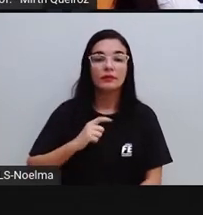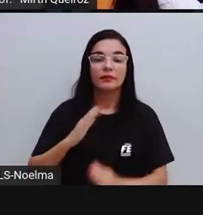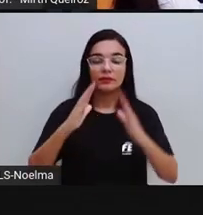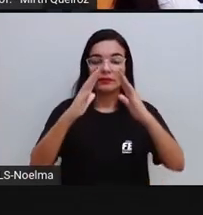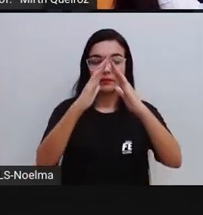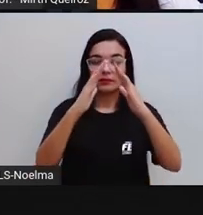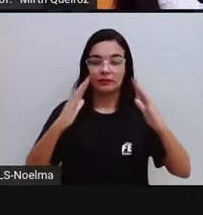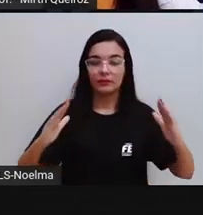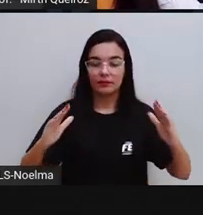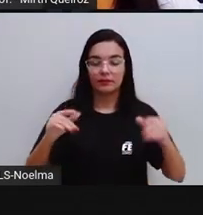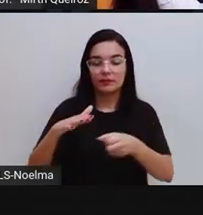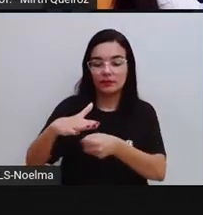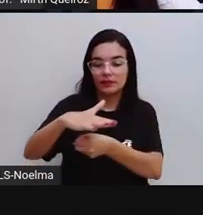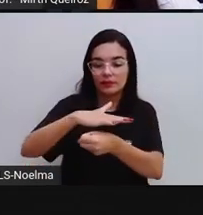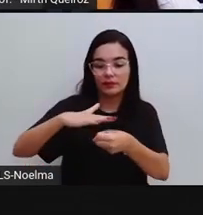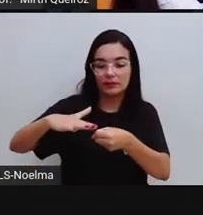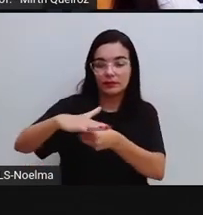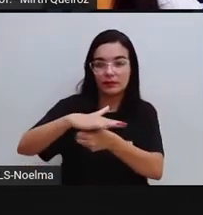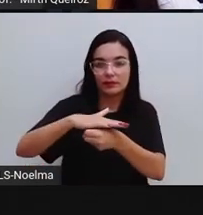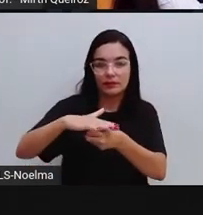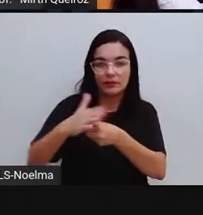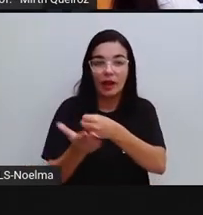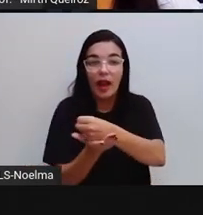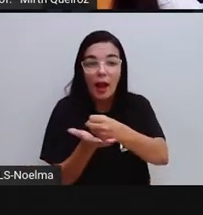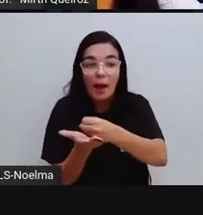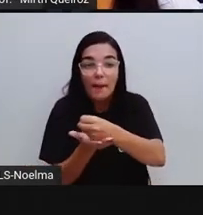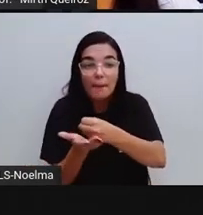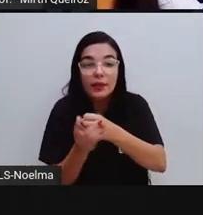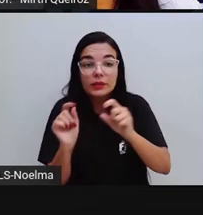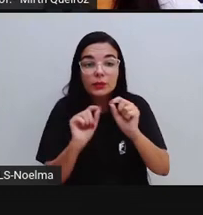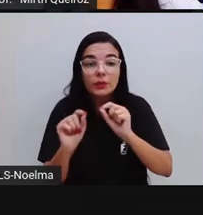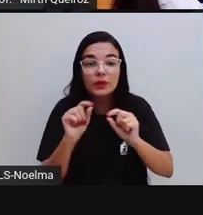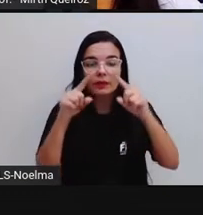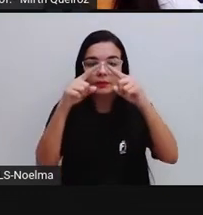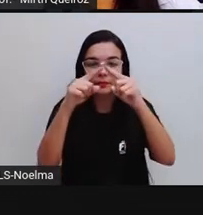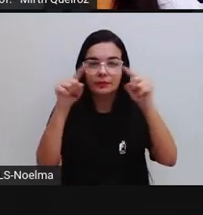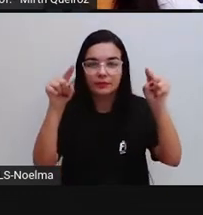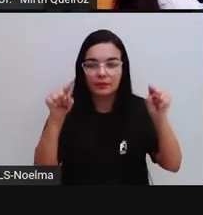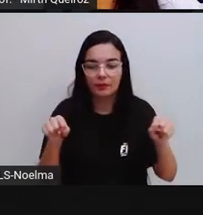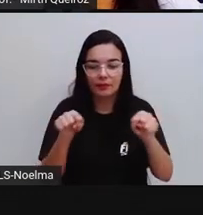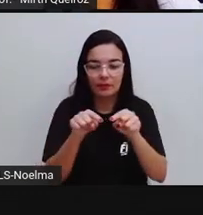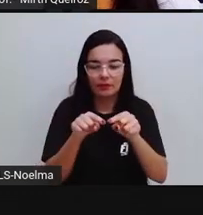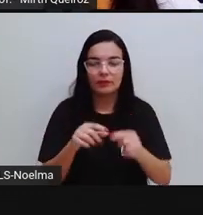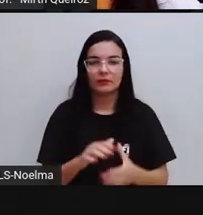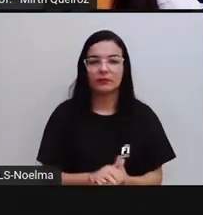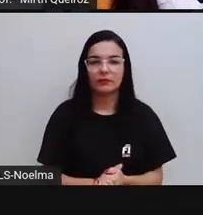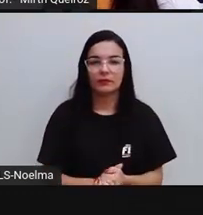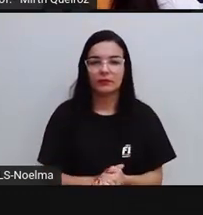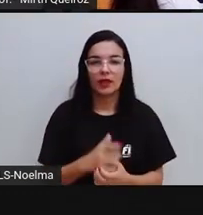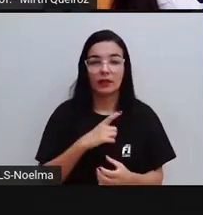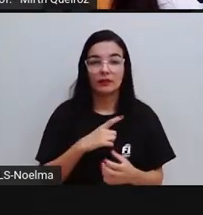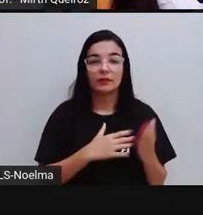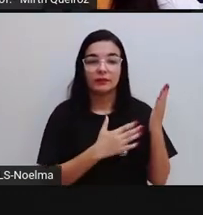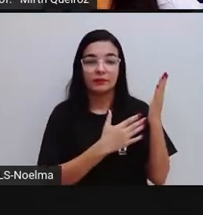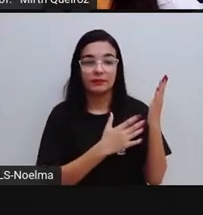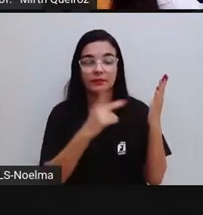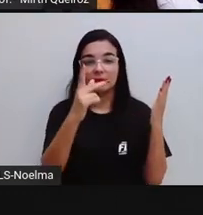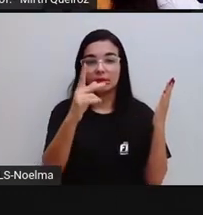E a base dela é um quadrado, por isso que é chamada de base quadrangular. Nós temos um